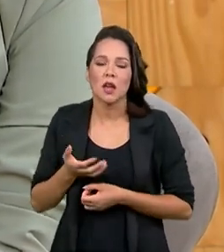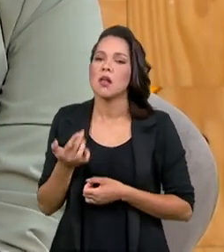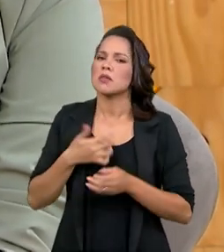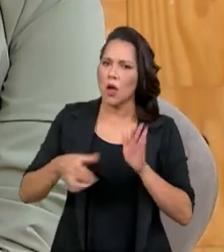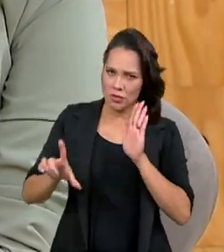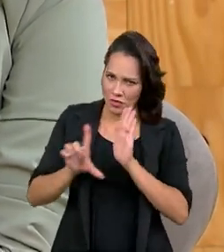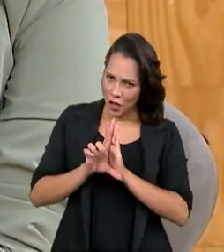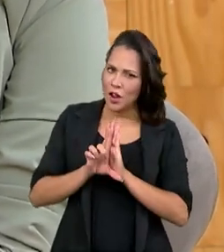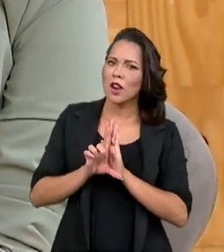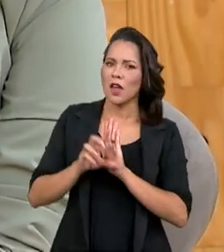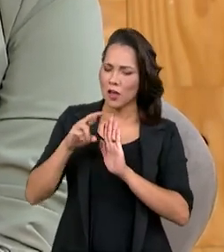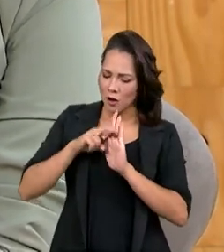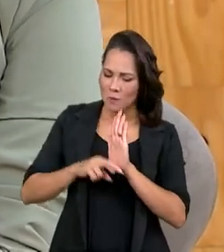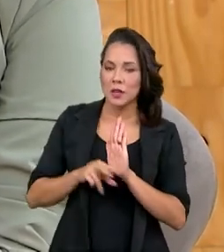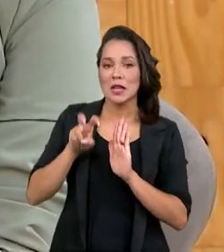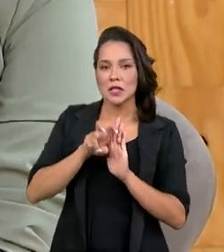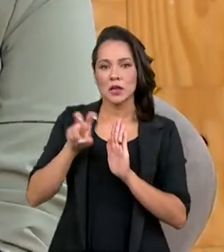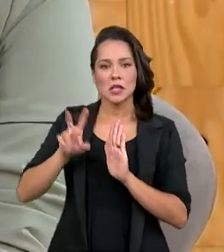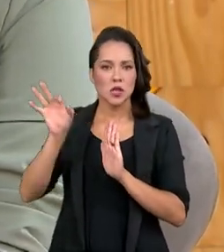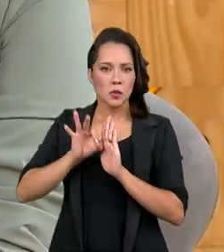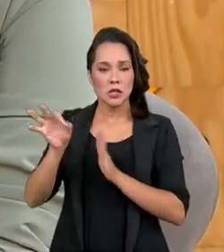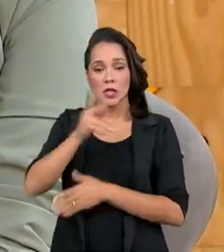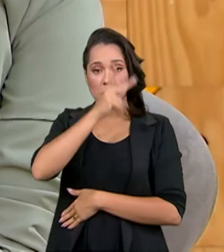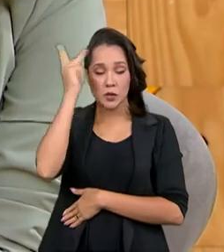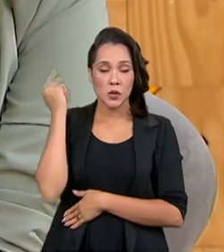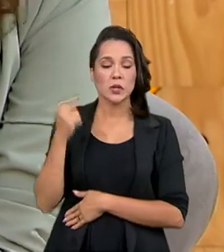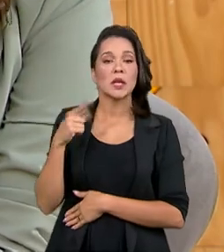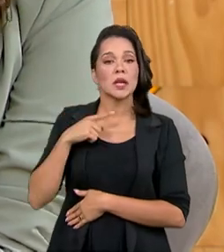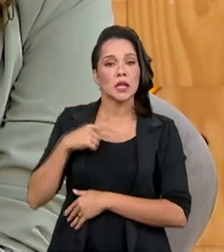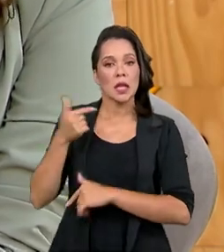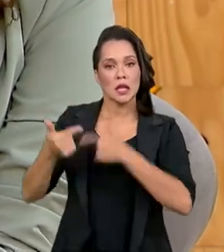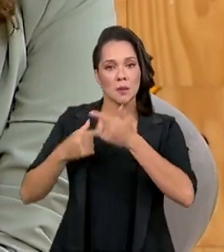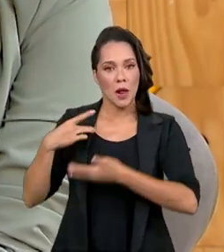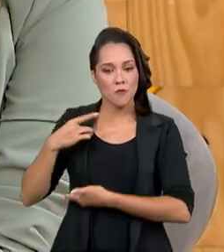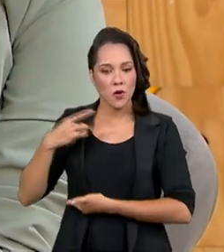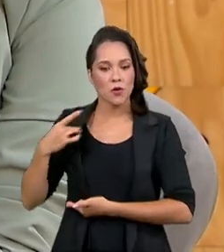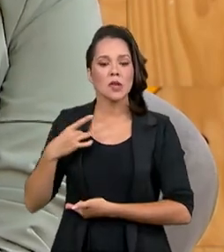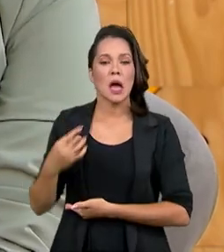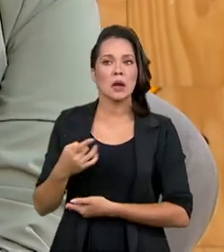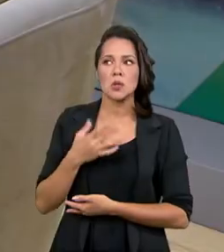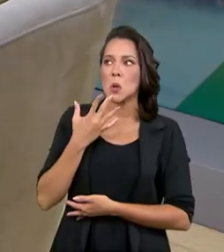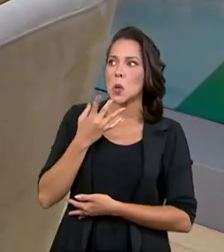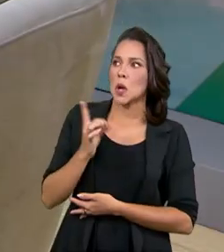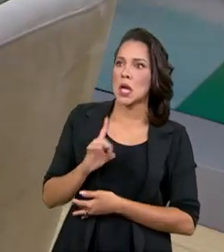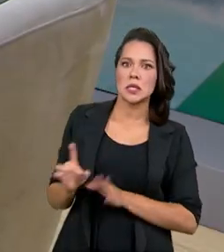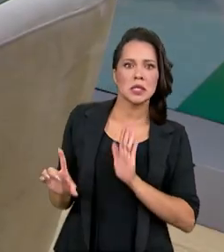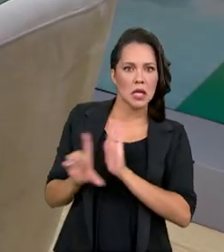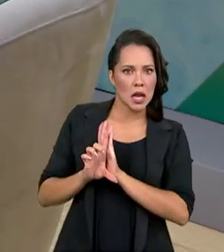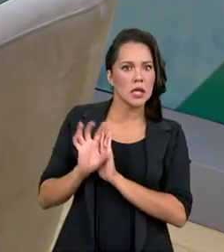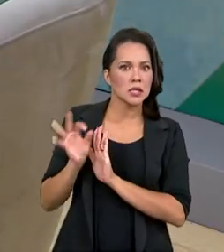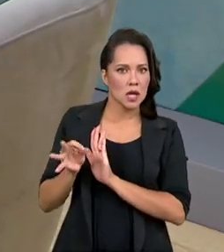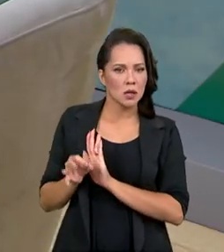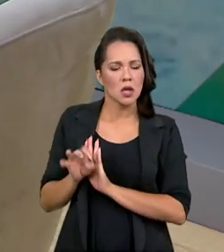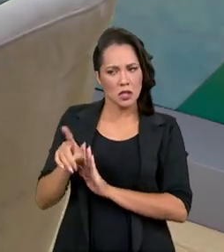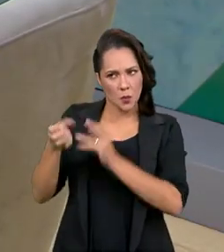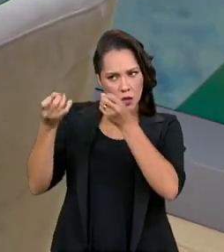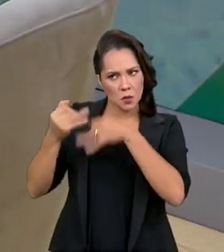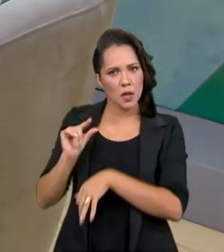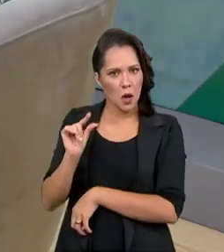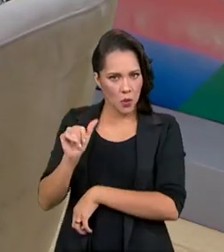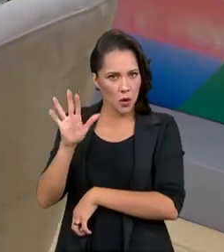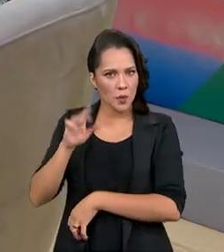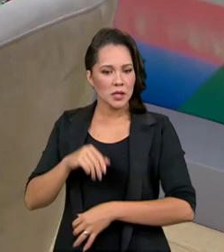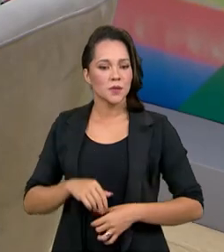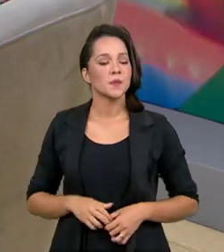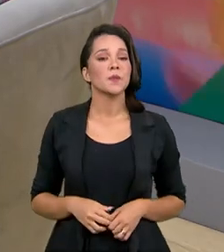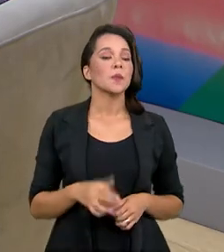legislação que regula e 55% das pessoas que prestam serviço voluntário desconhecem essa legislação, né? A senhora pode falar um pouquinho dela